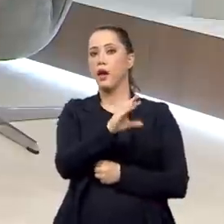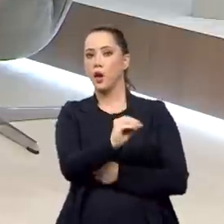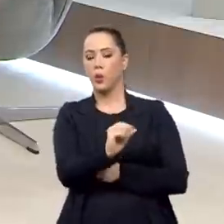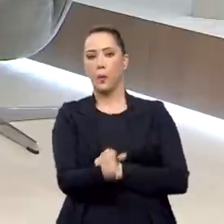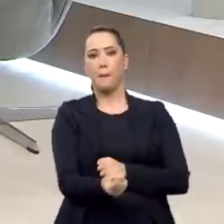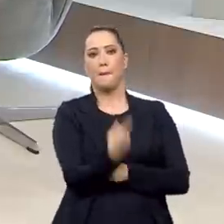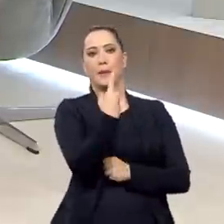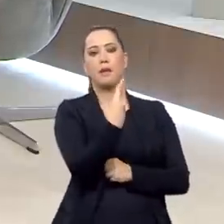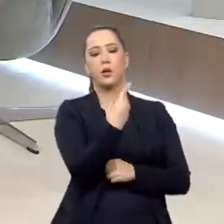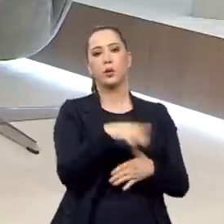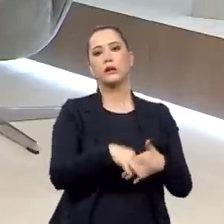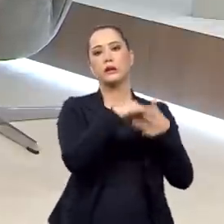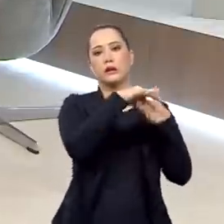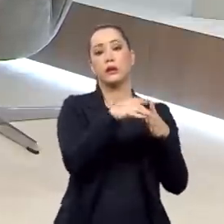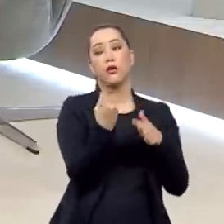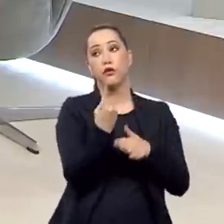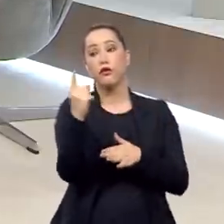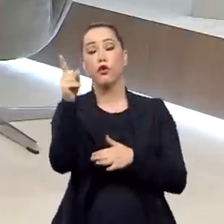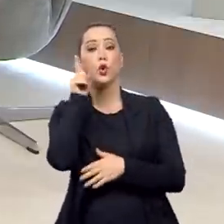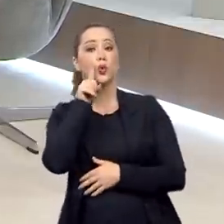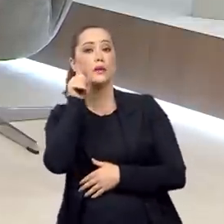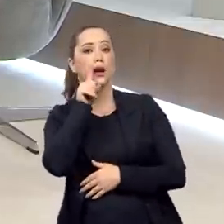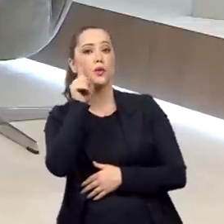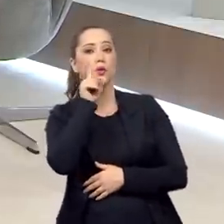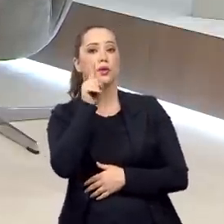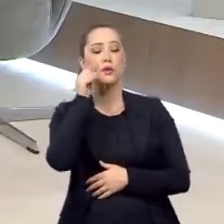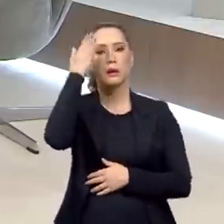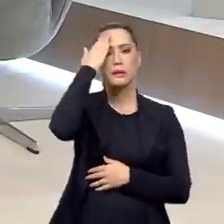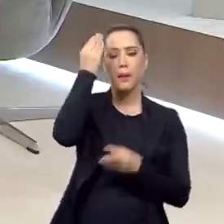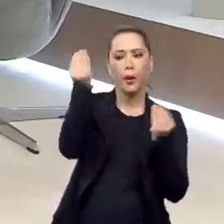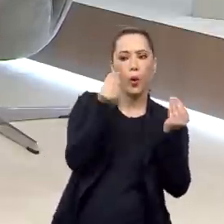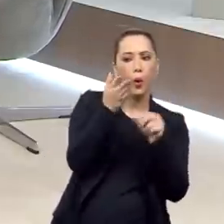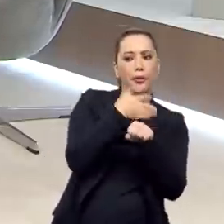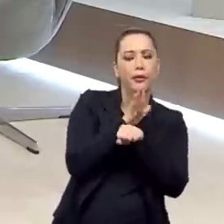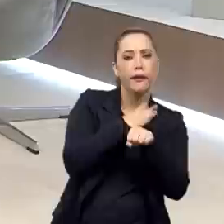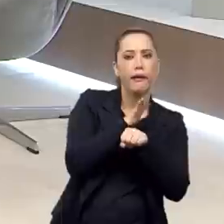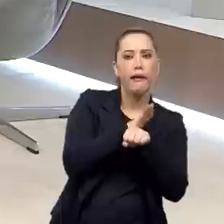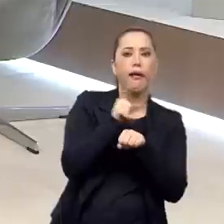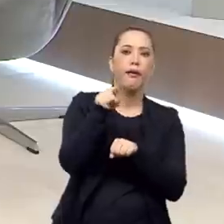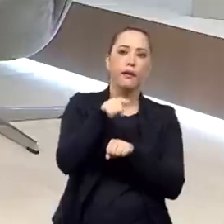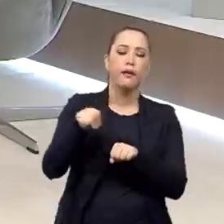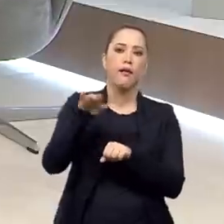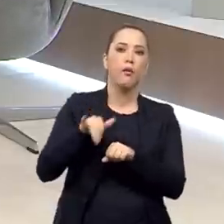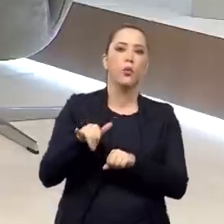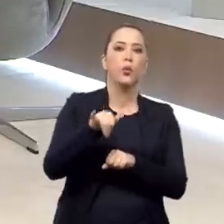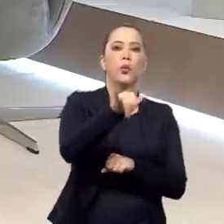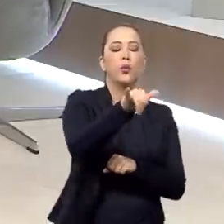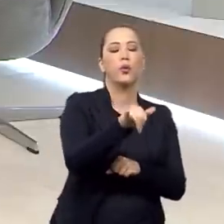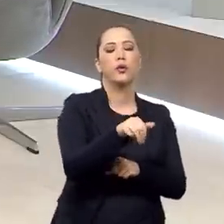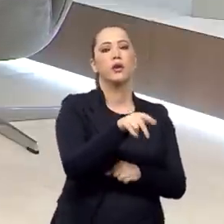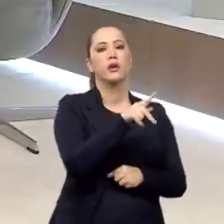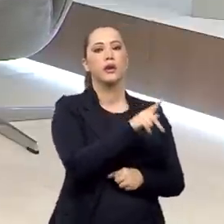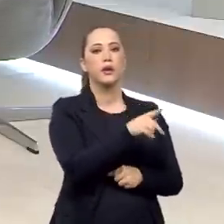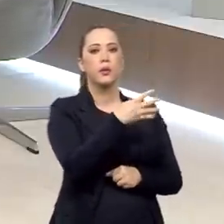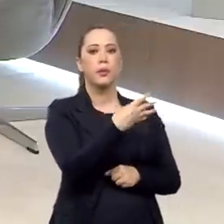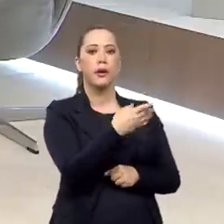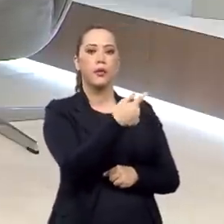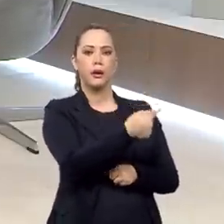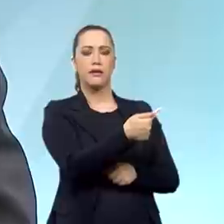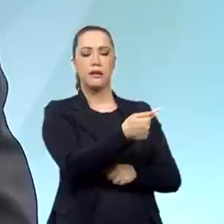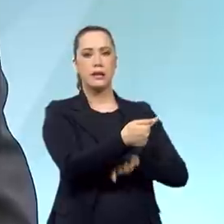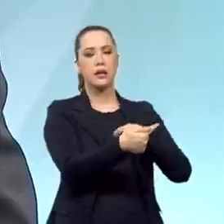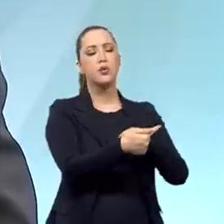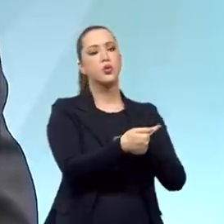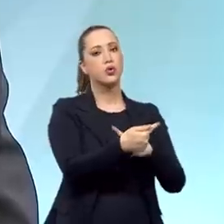foram para os Estados Unidos para se adaptarem ao novo material que foi adquirido, que era o P-47 Thunderbolt.